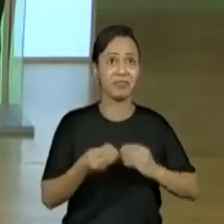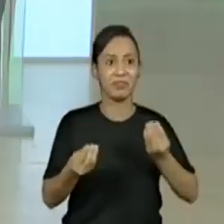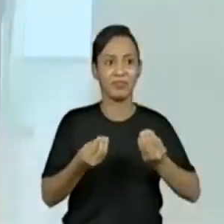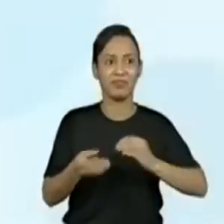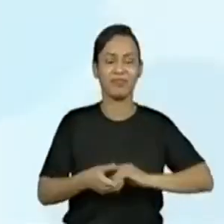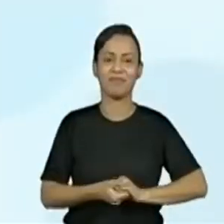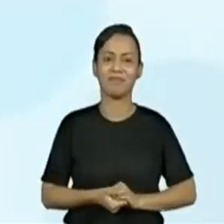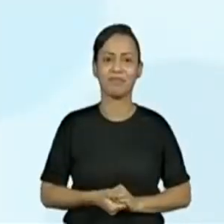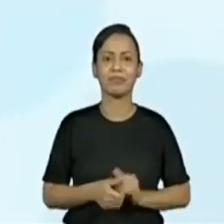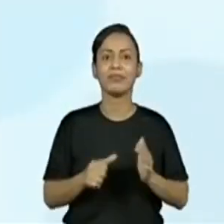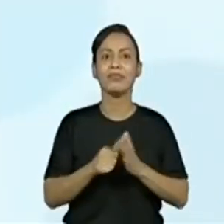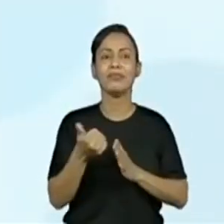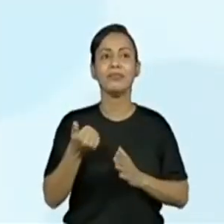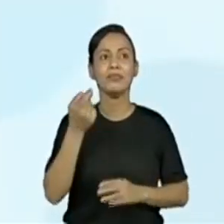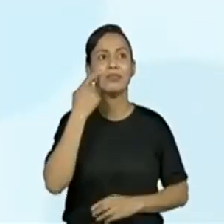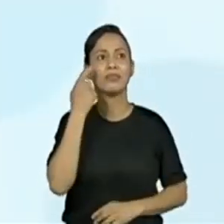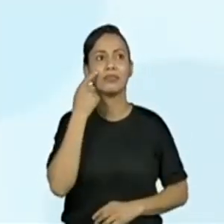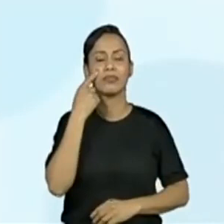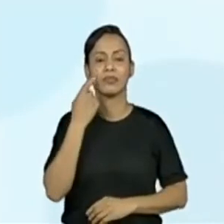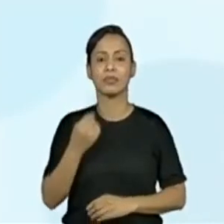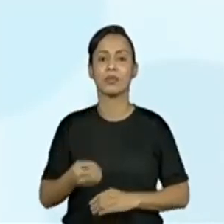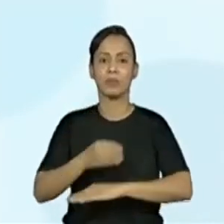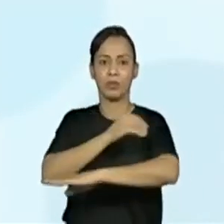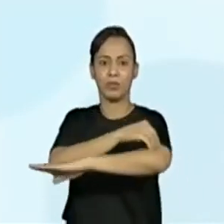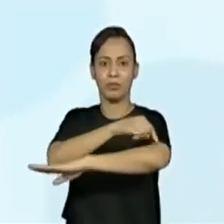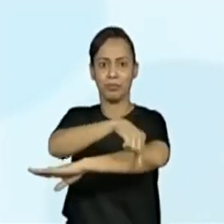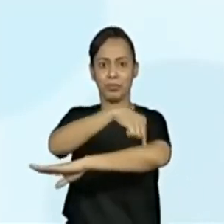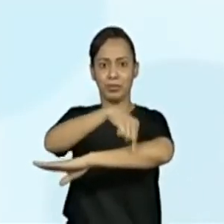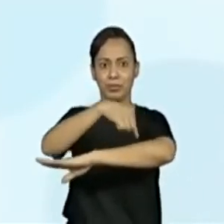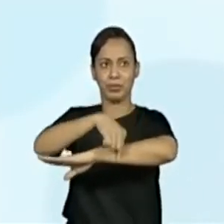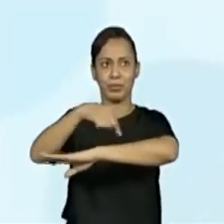acompanhar aí o primeiro salto? Vamos lá. Observem, estudantes.